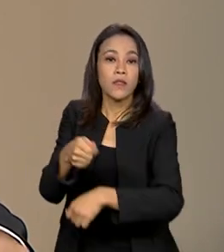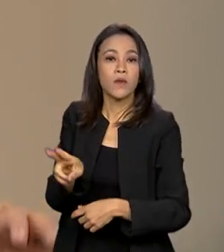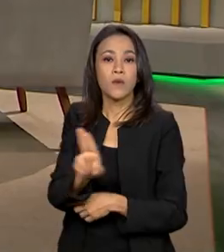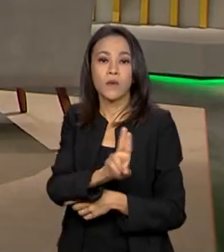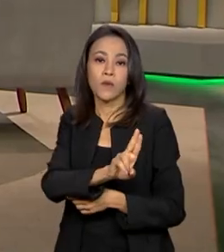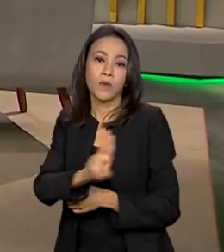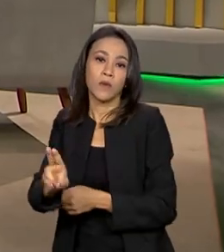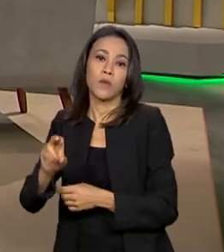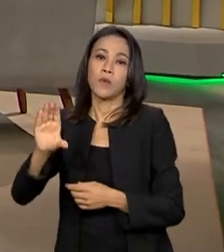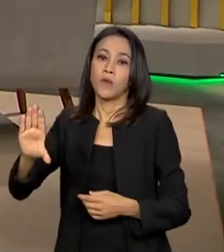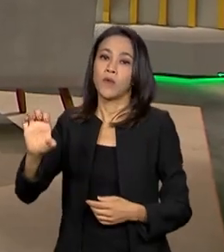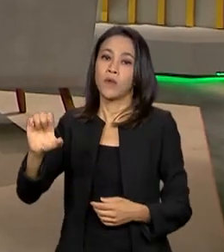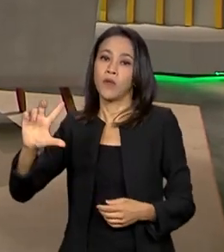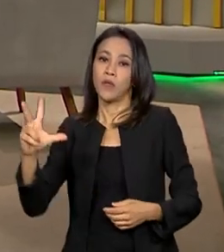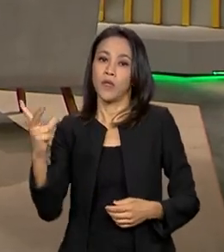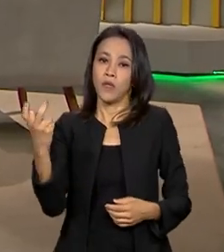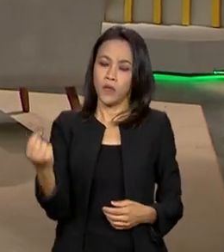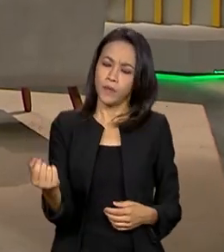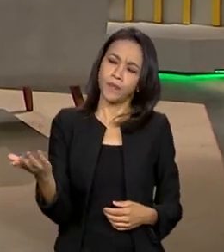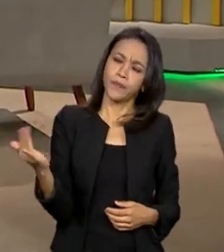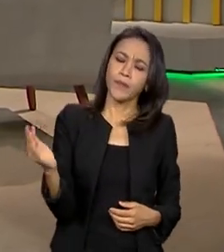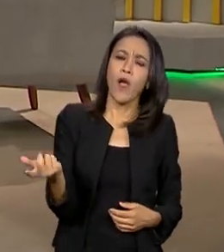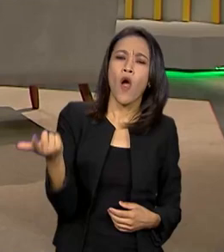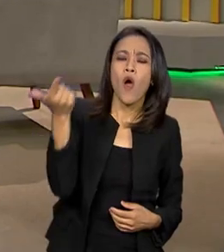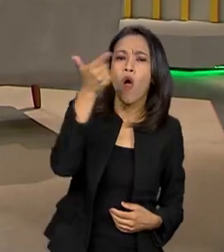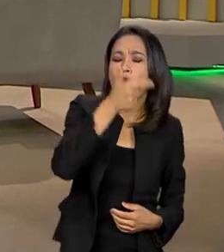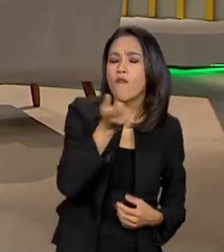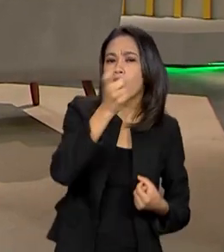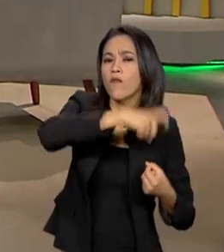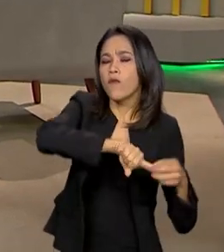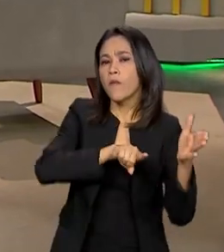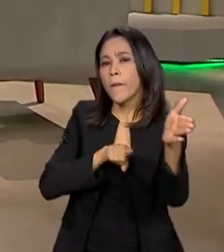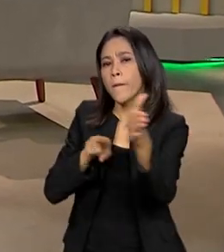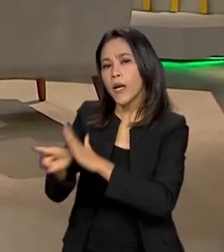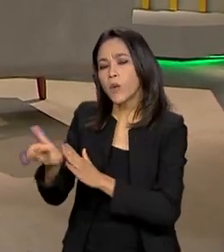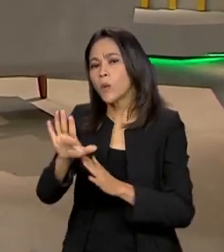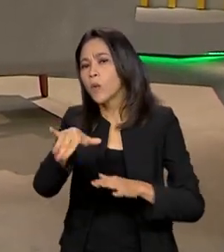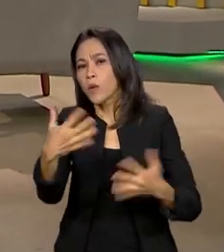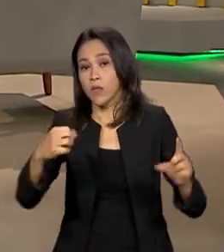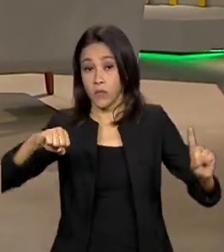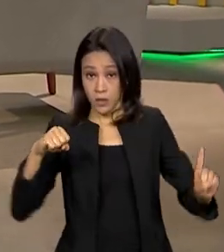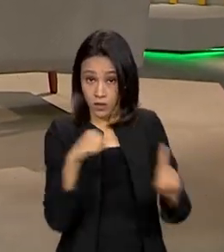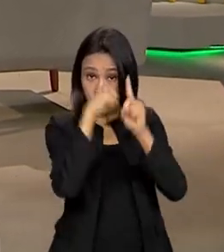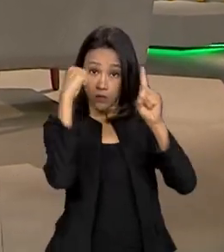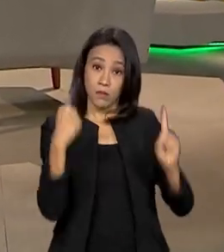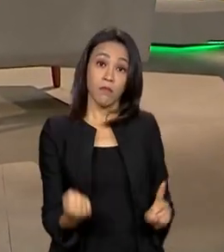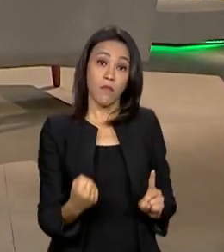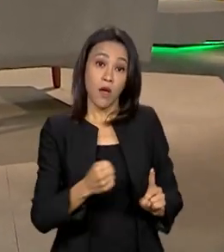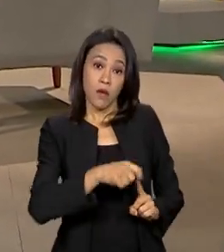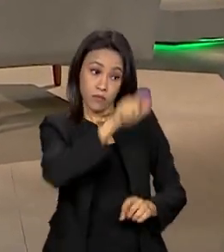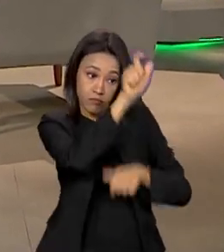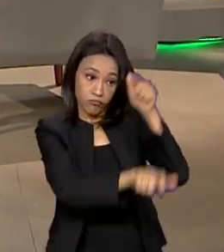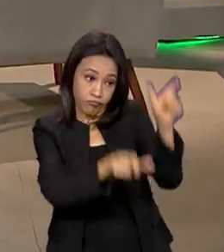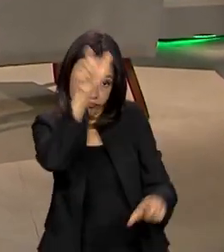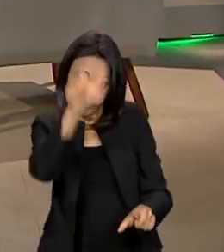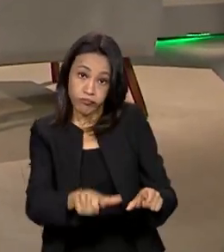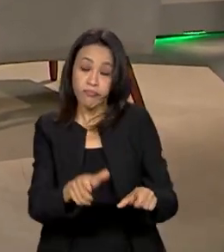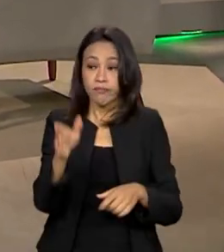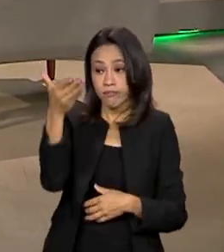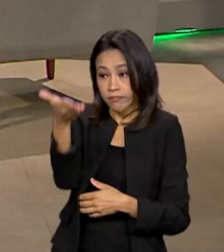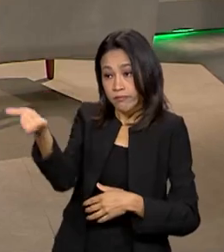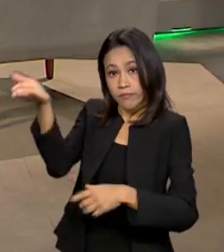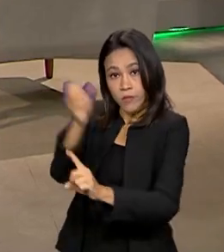Bom, então, retomando aquela pergunta do primeiro bloco, quais são os impactos para o cidadão, para a sociedade e para o